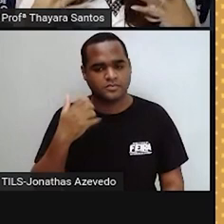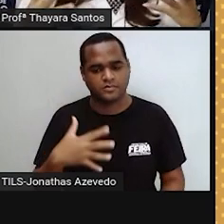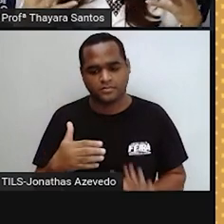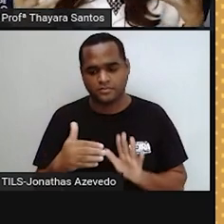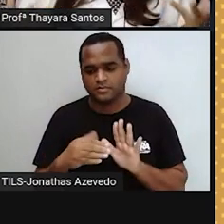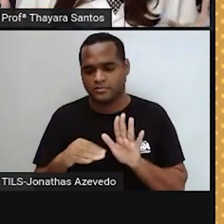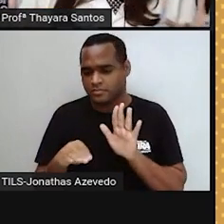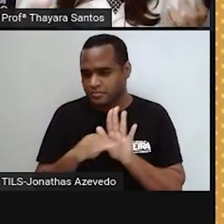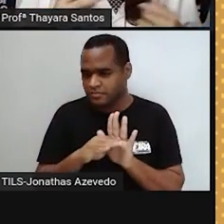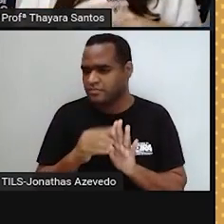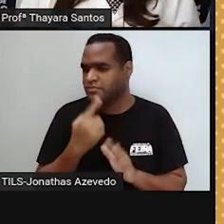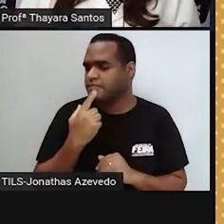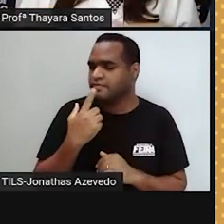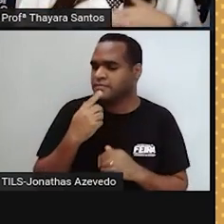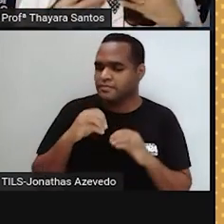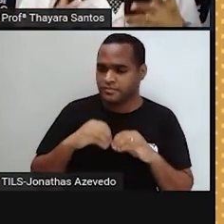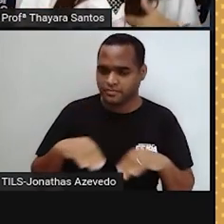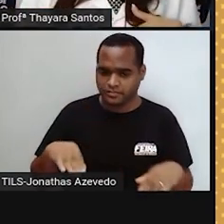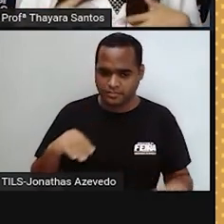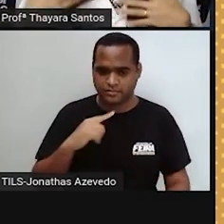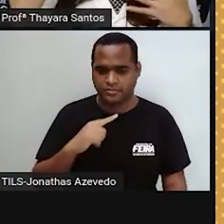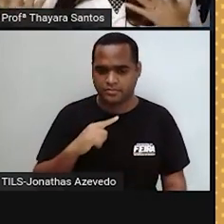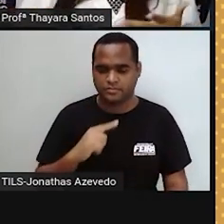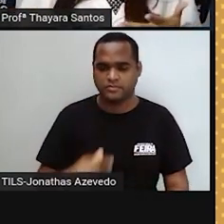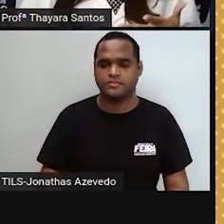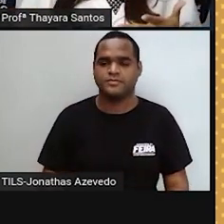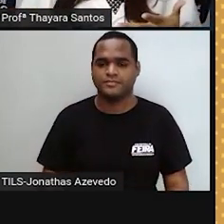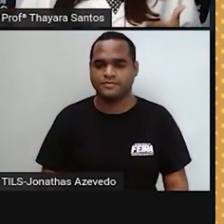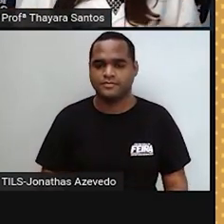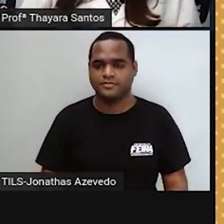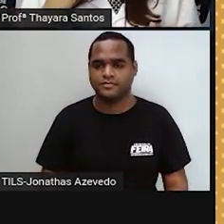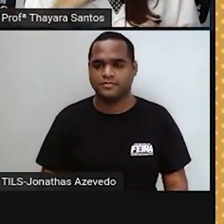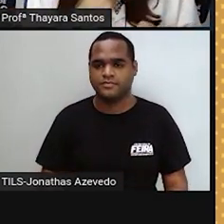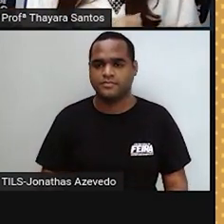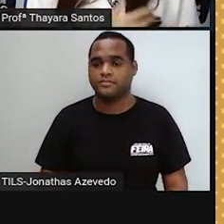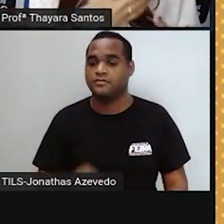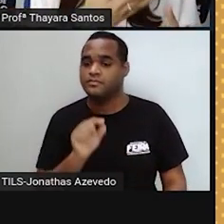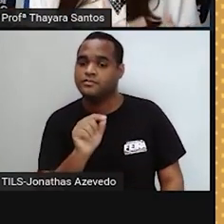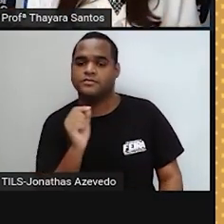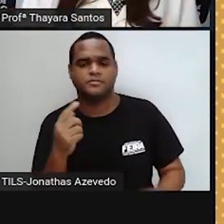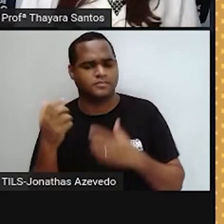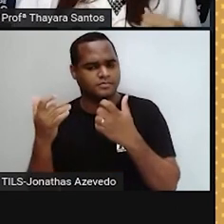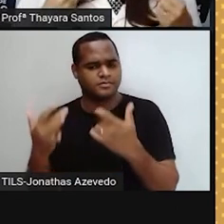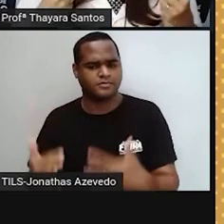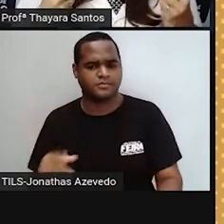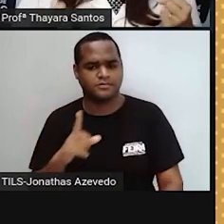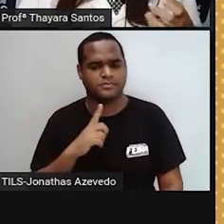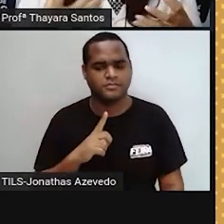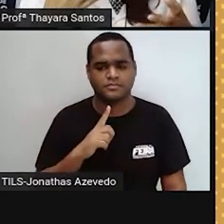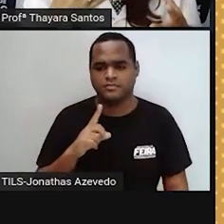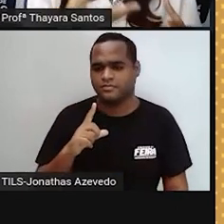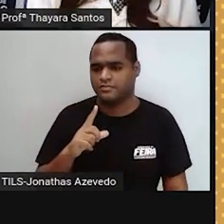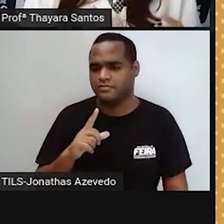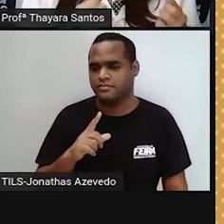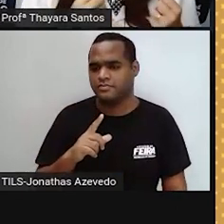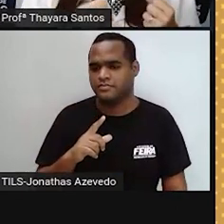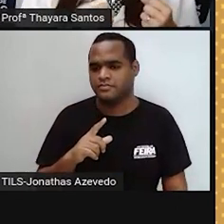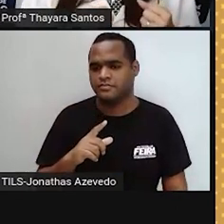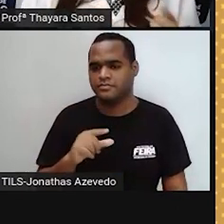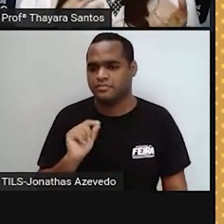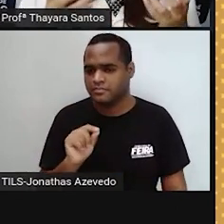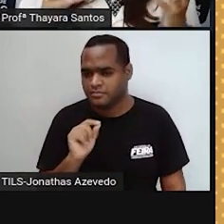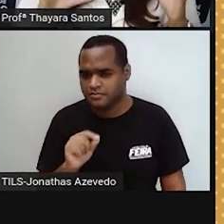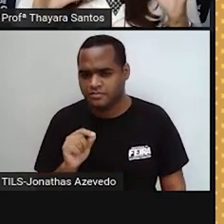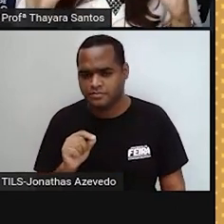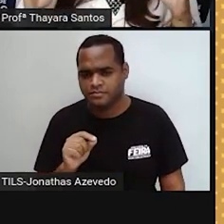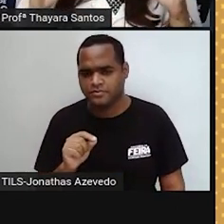cheio de sangue. Aí, no momento que não ocorre a fecundação, a mulher elimina todo esse preparo, descama a parede